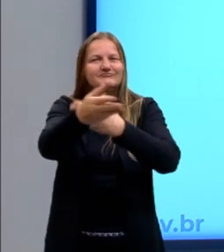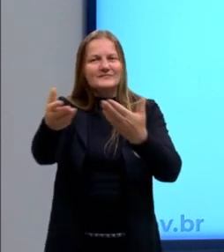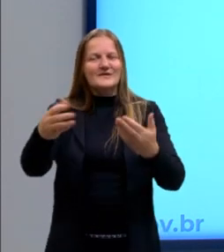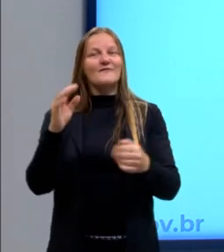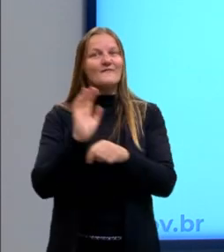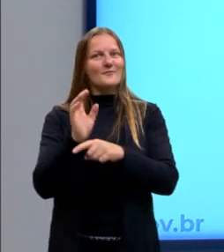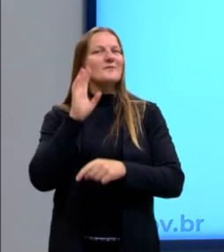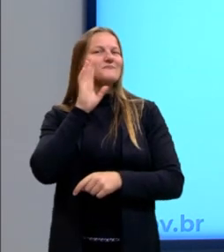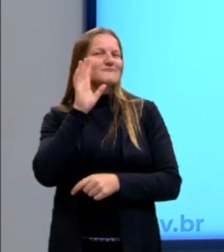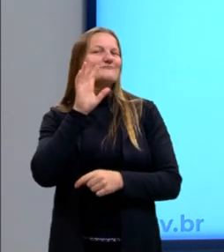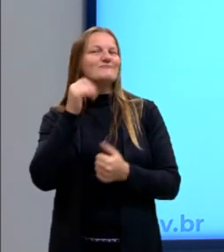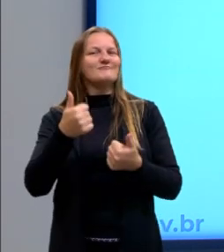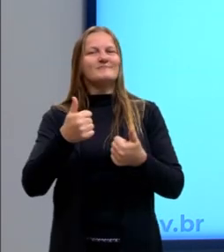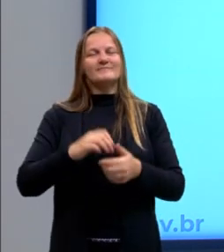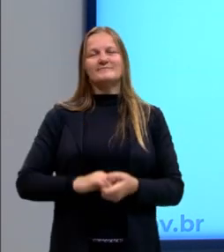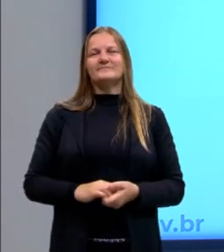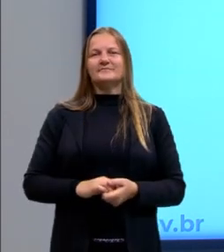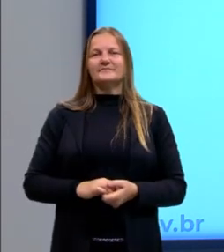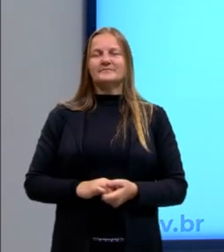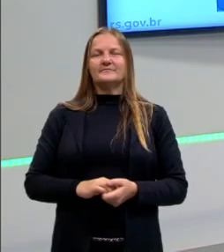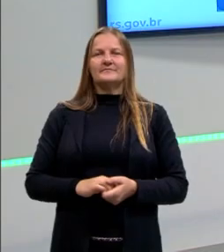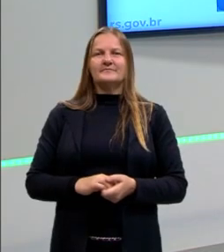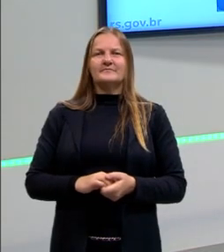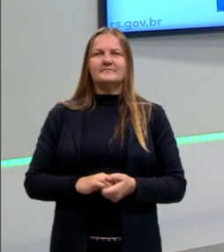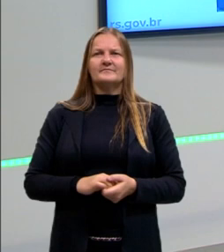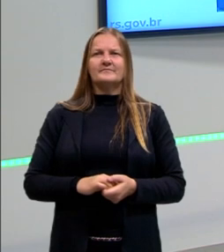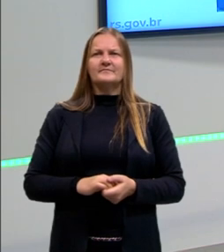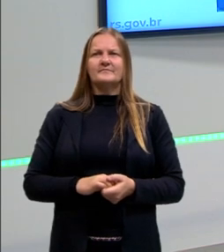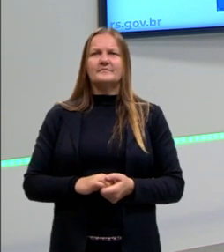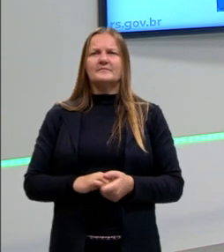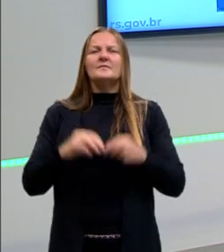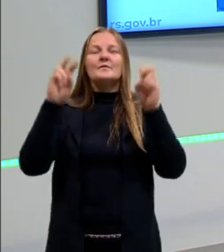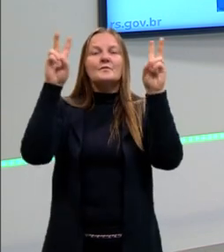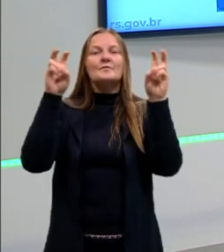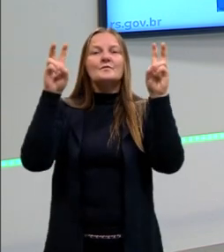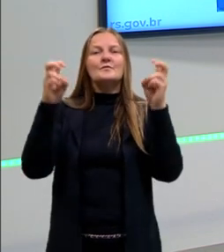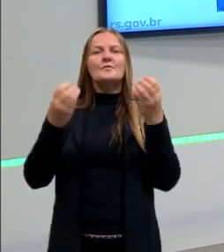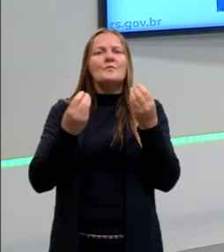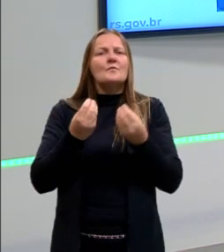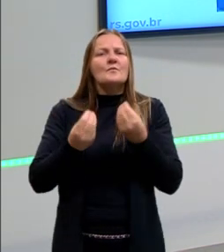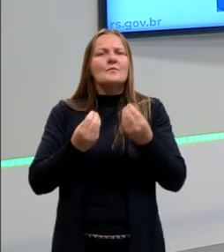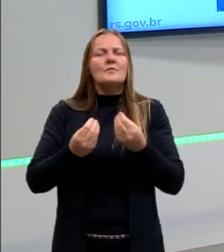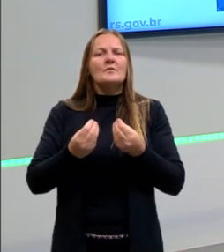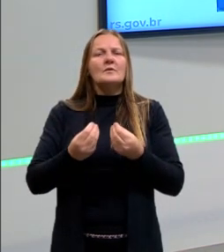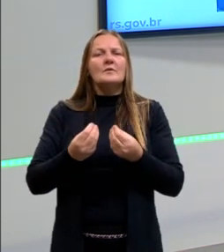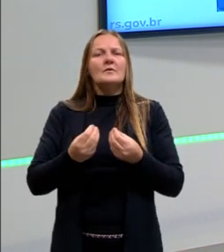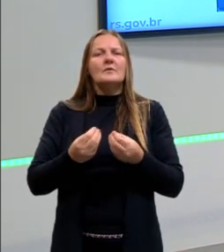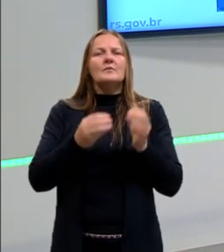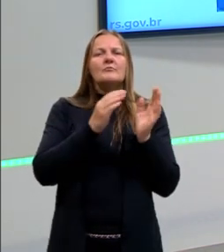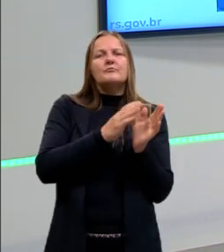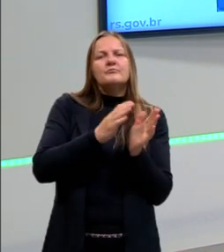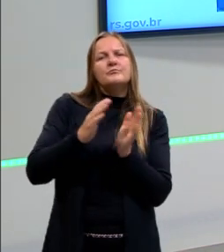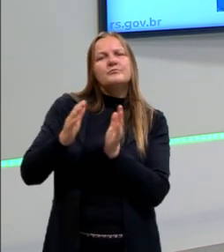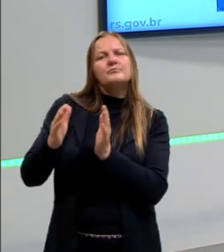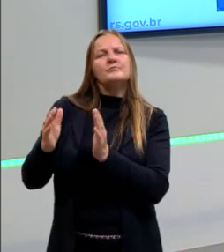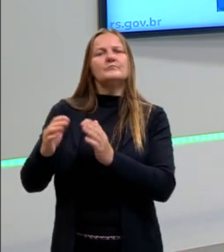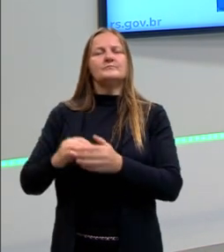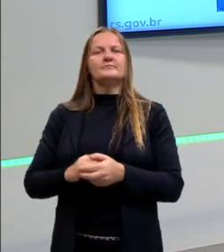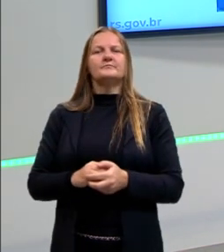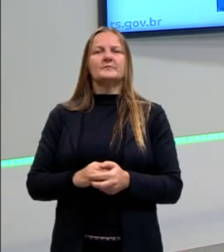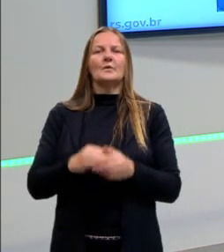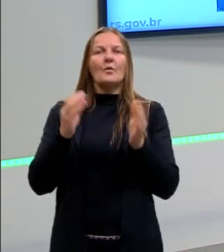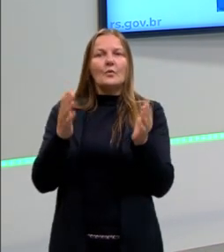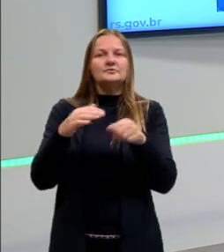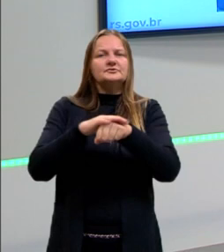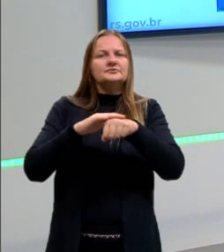bem legal. E a gente vai falar sobre essa questão de periodização da África. A gente vai falar